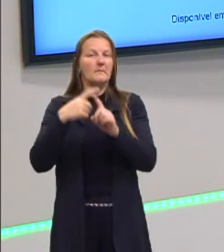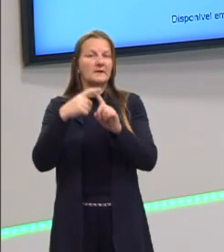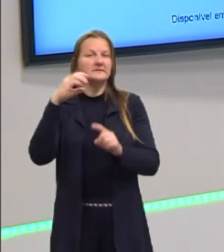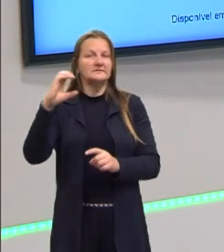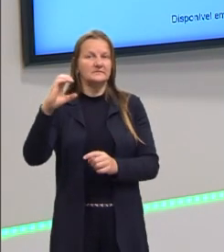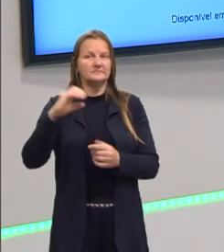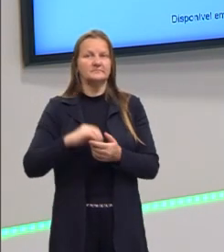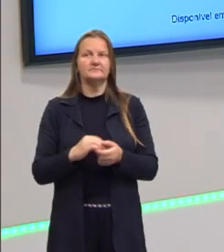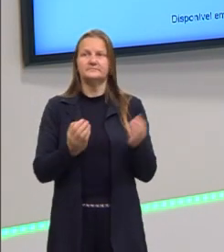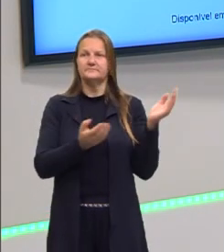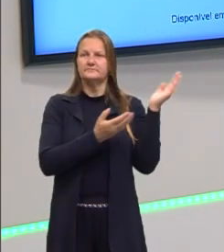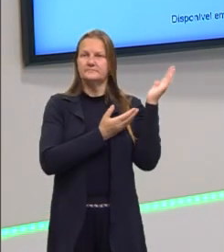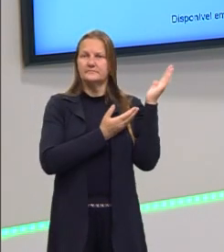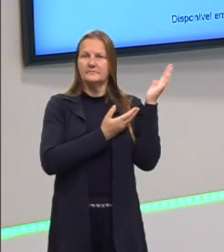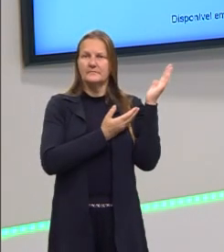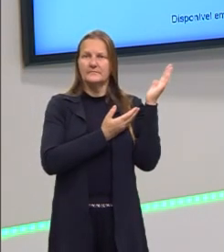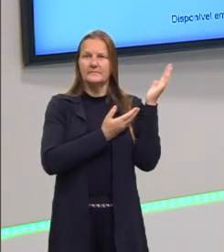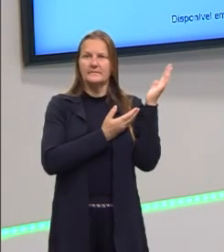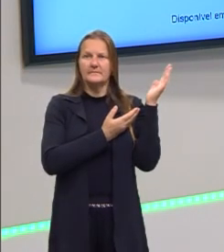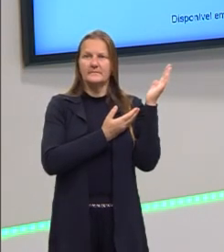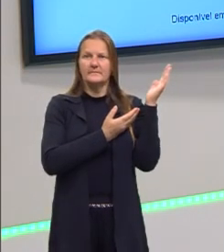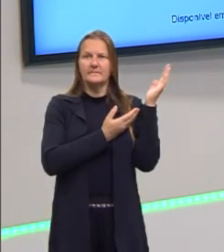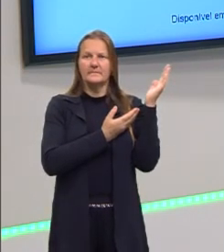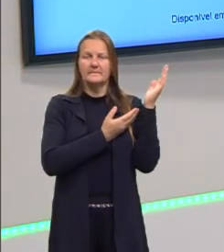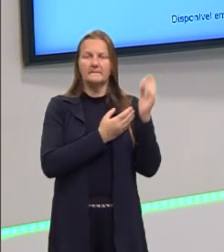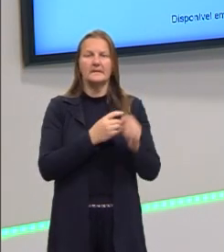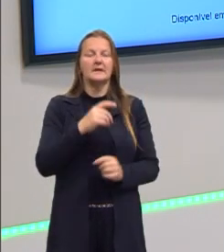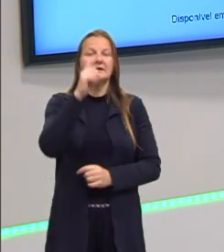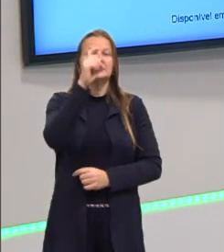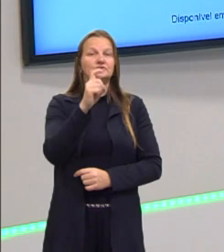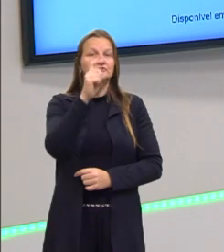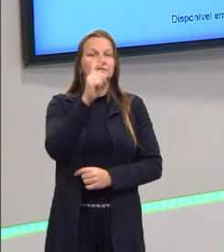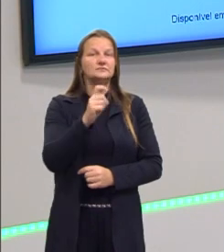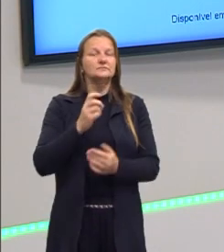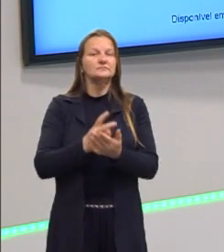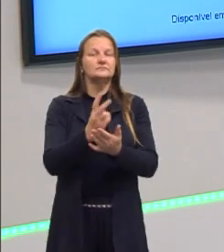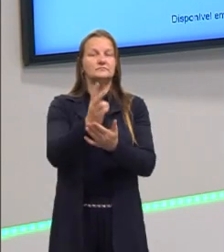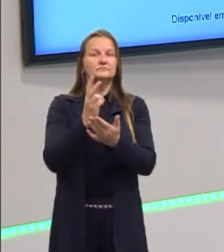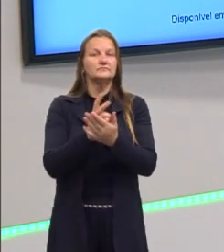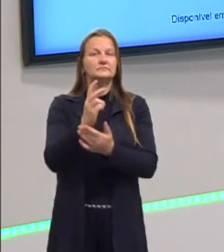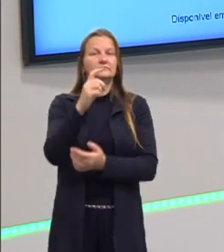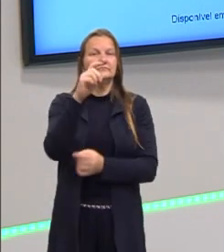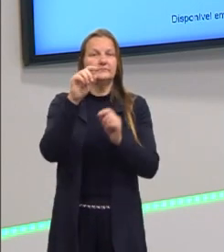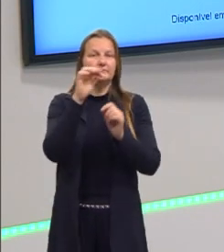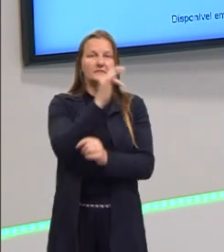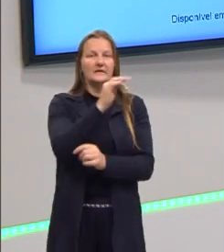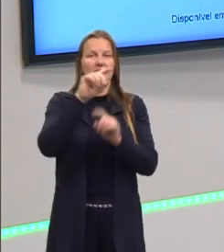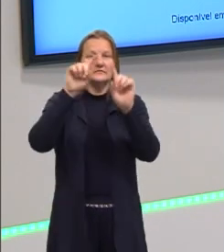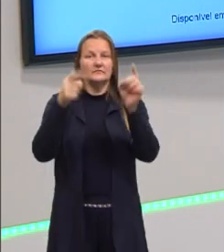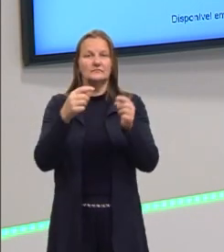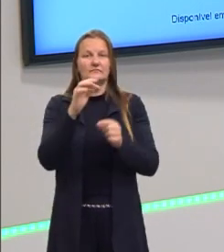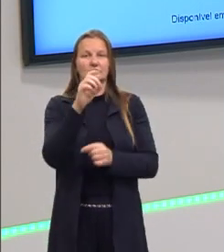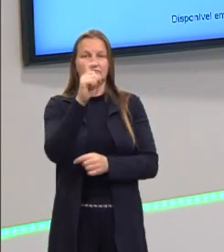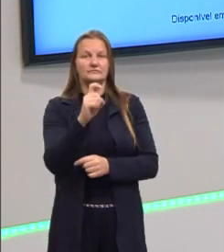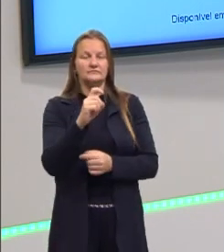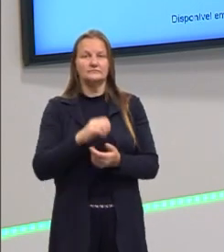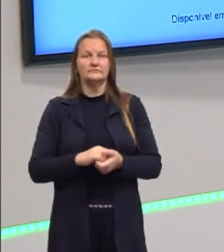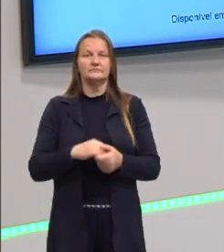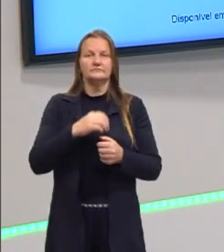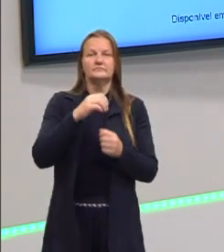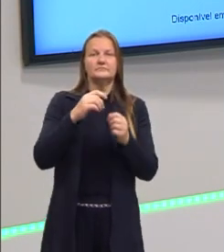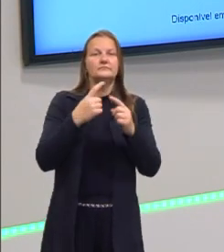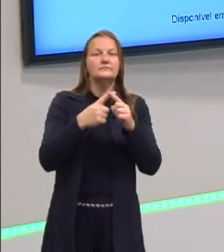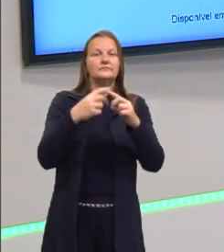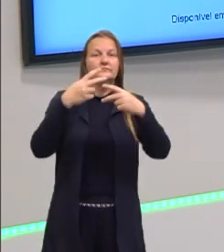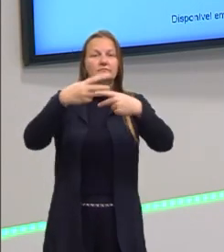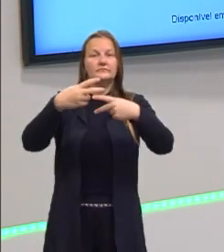Então, nós vamos manter a nossa variável x aqui na nossa lei de formação. E os nossos coeficientes a, b e c,